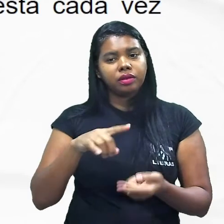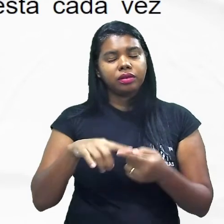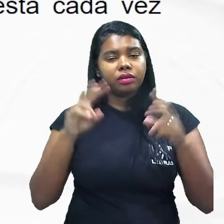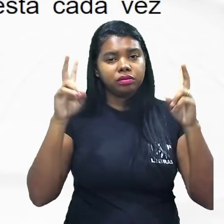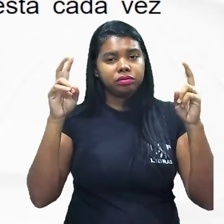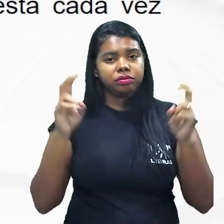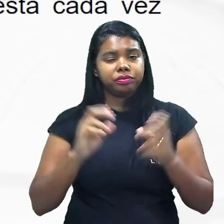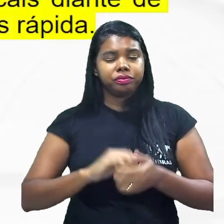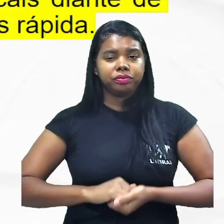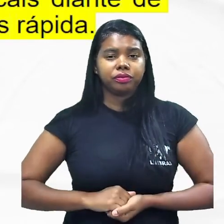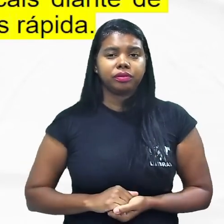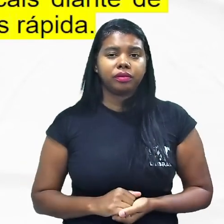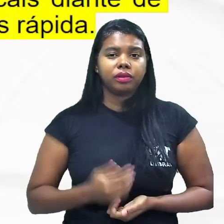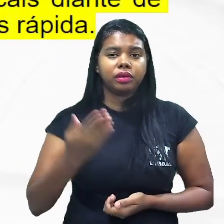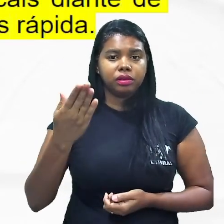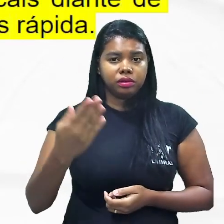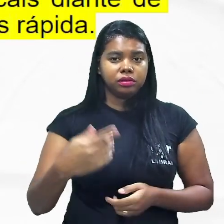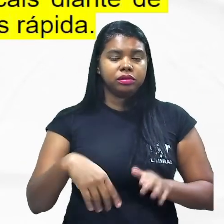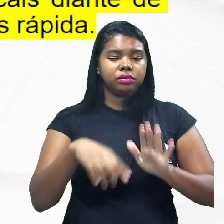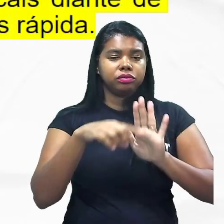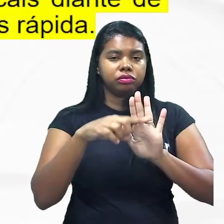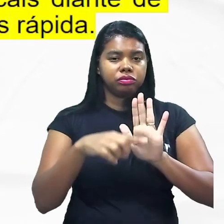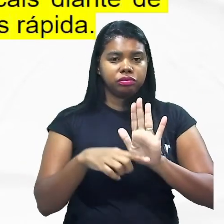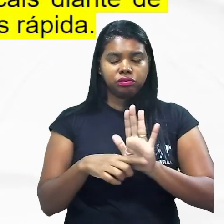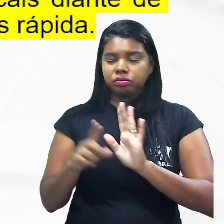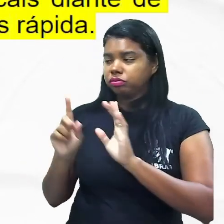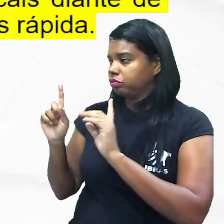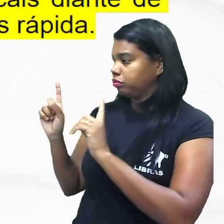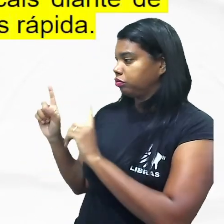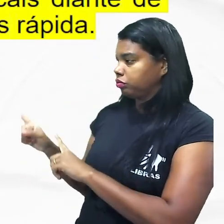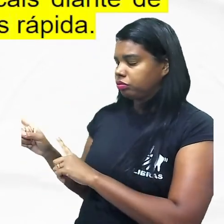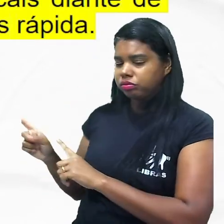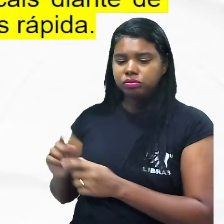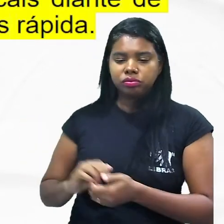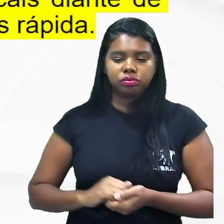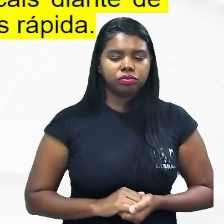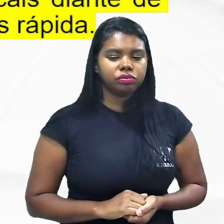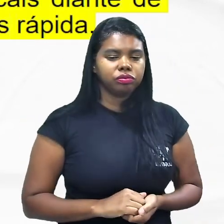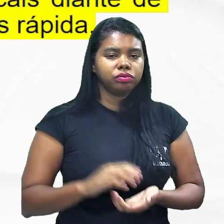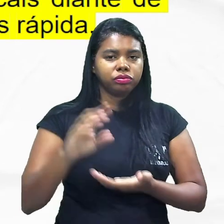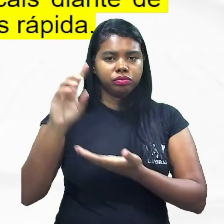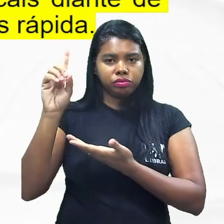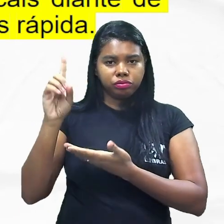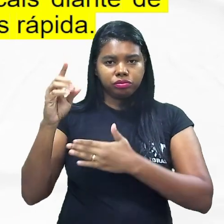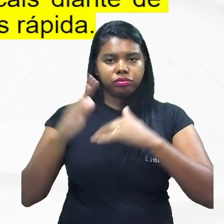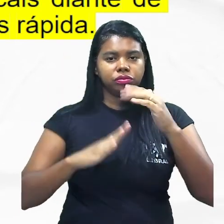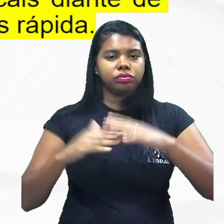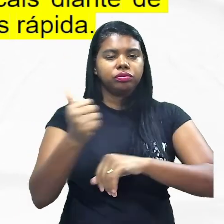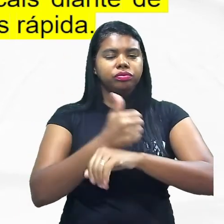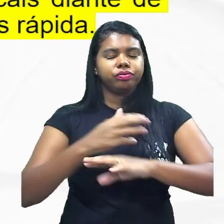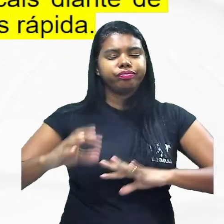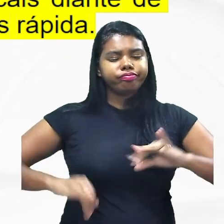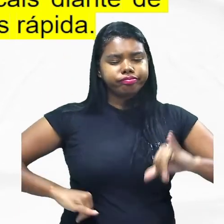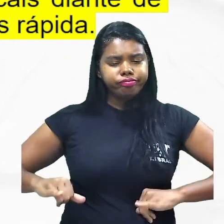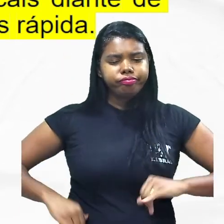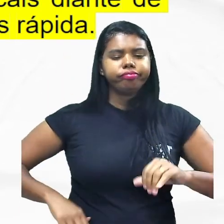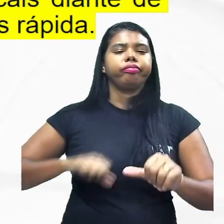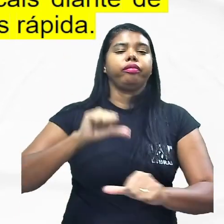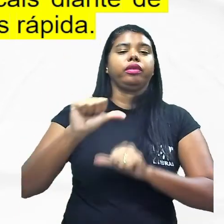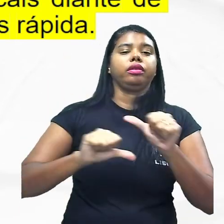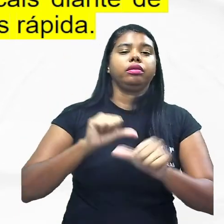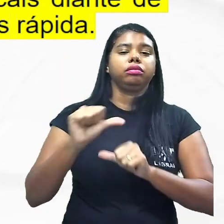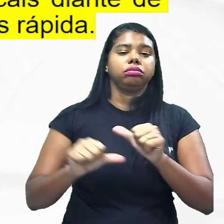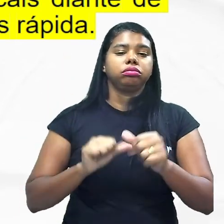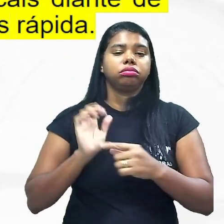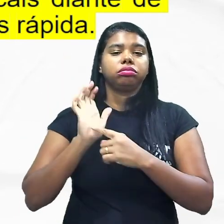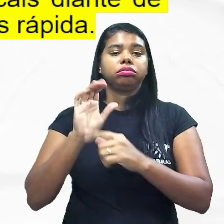se você marcou a letra D na primeira questão o exercício profissional sofrerá mudanças radicais diante de um